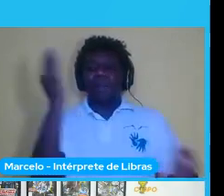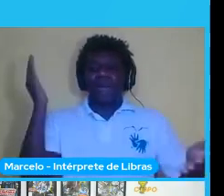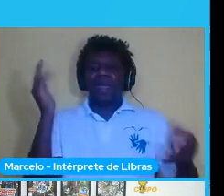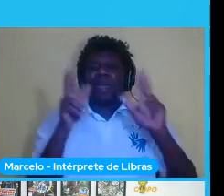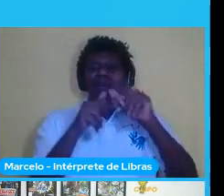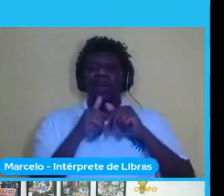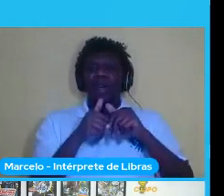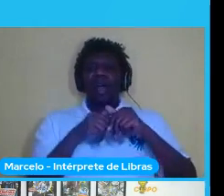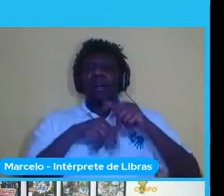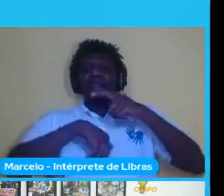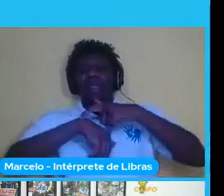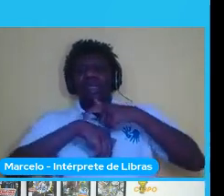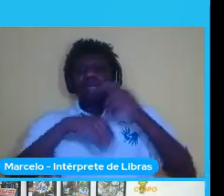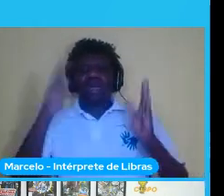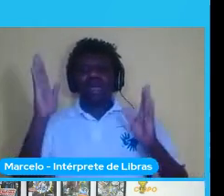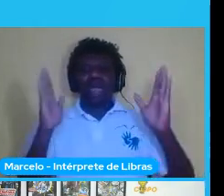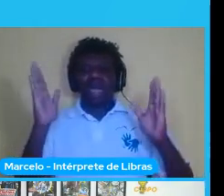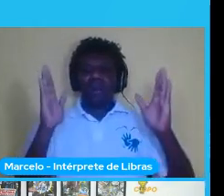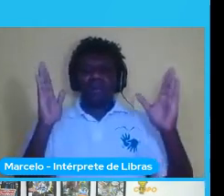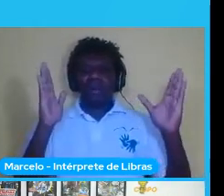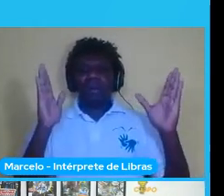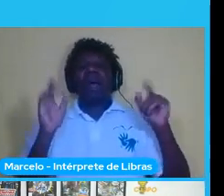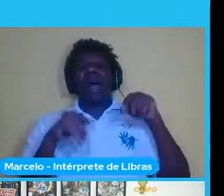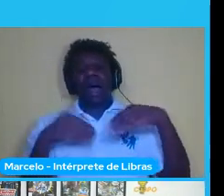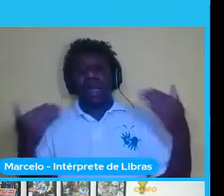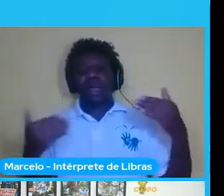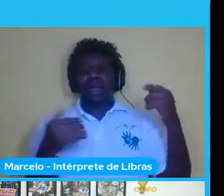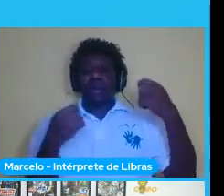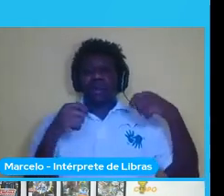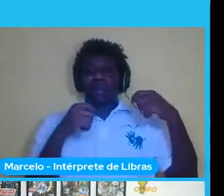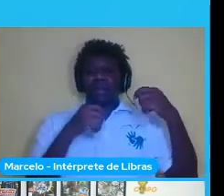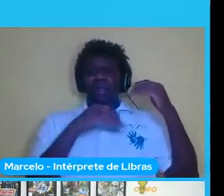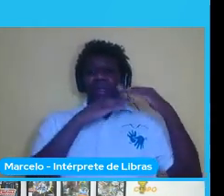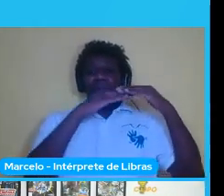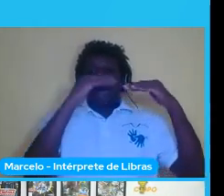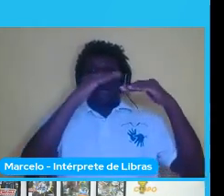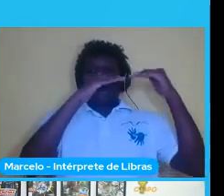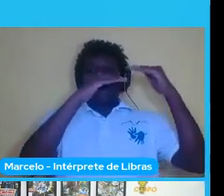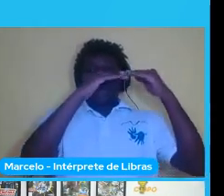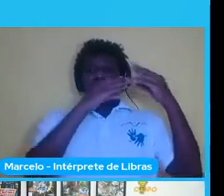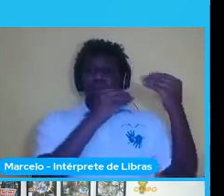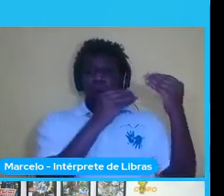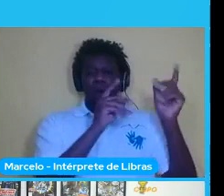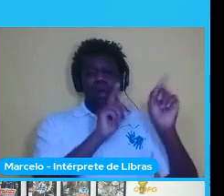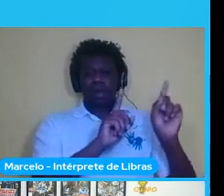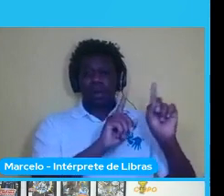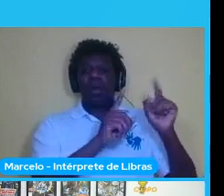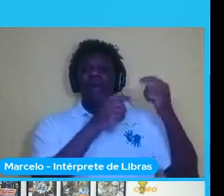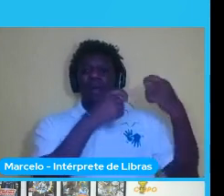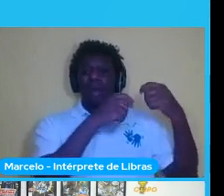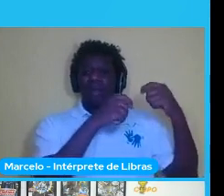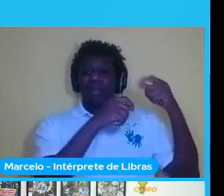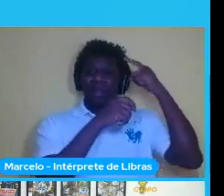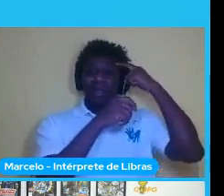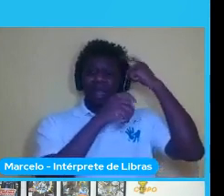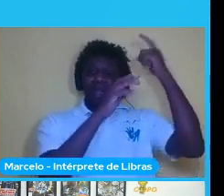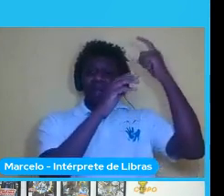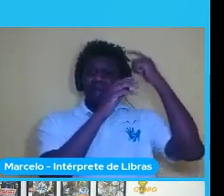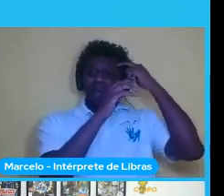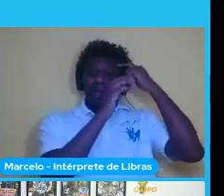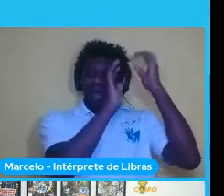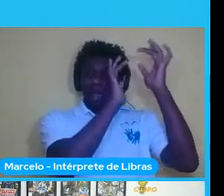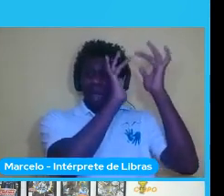nem tantos neurônios para aprender uma vez que quando esse pré-processamento chega na entrada eu já tenho